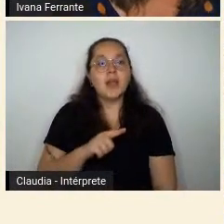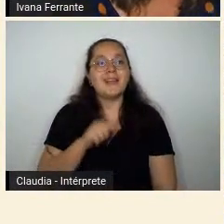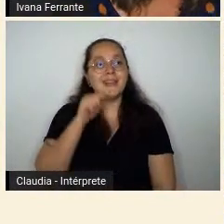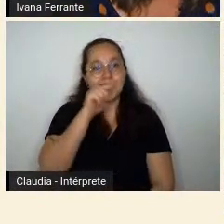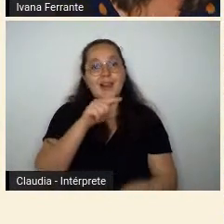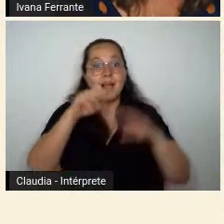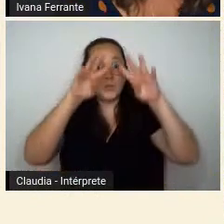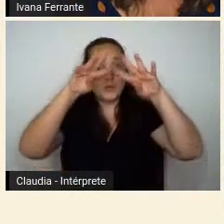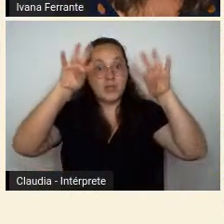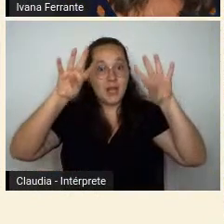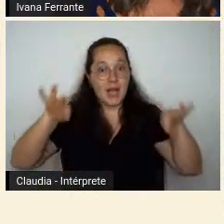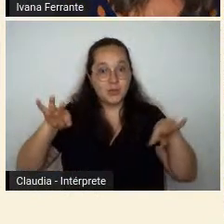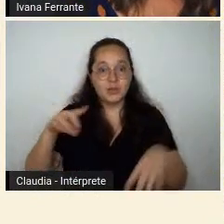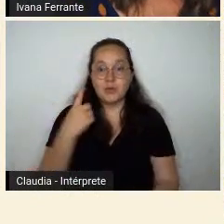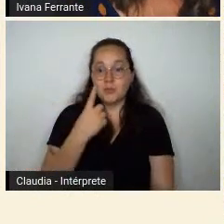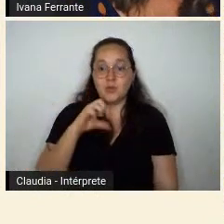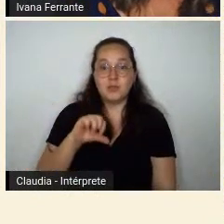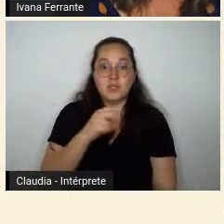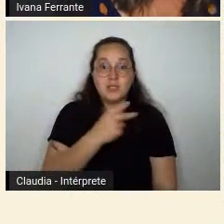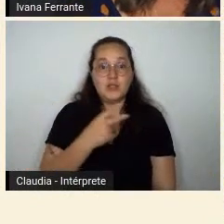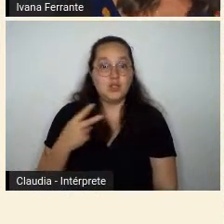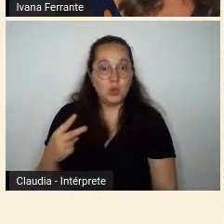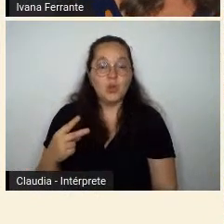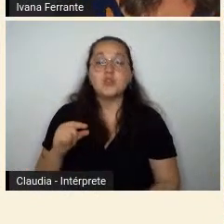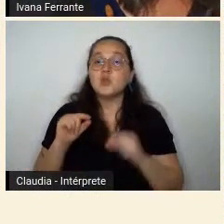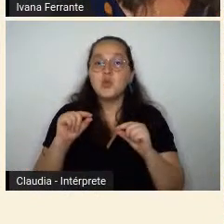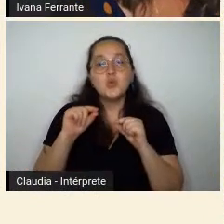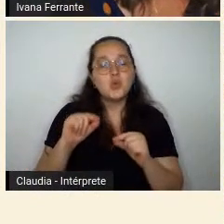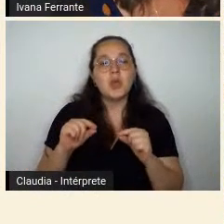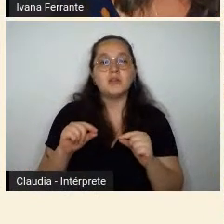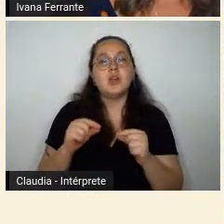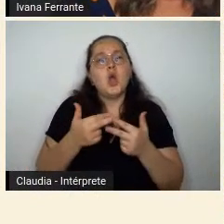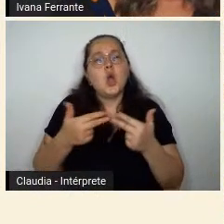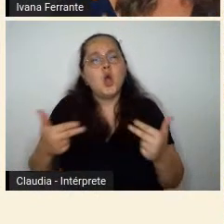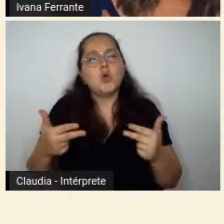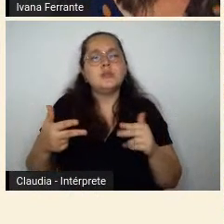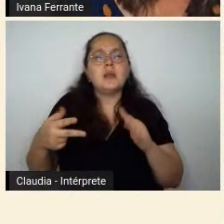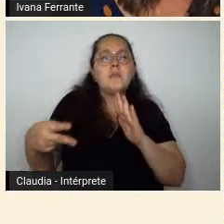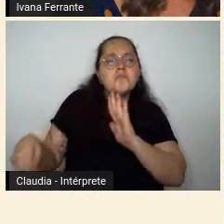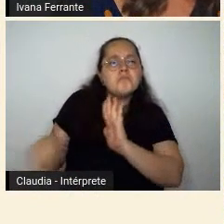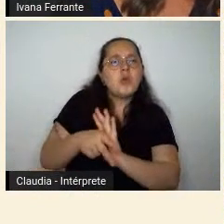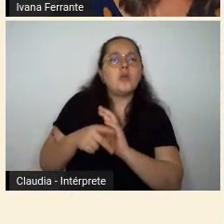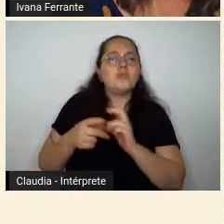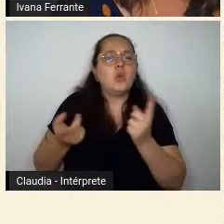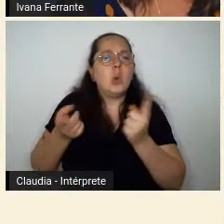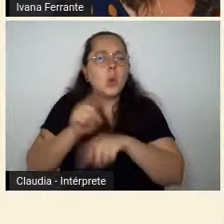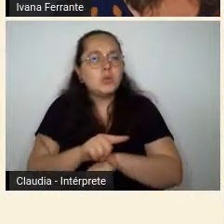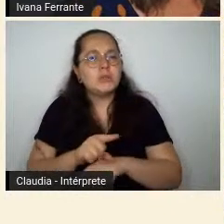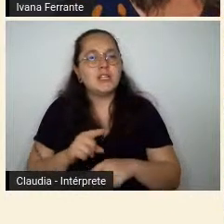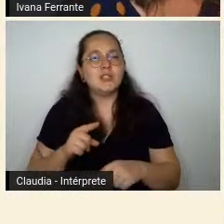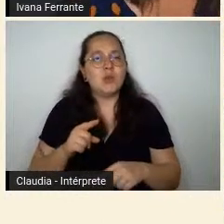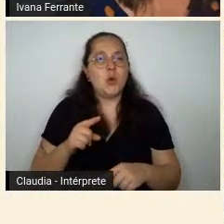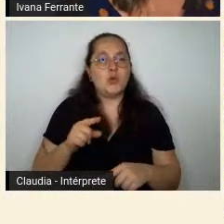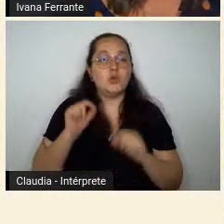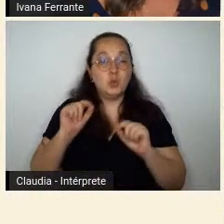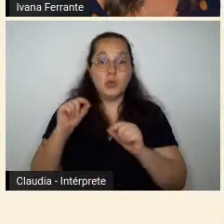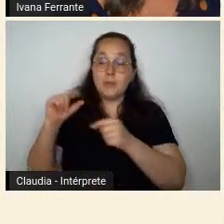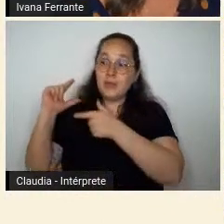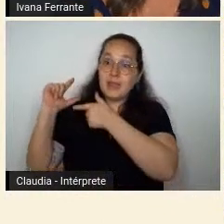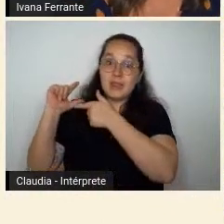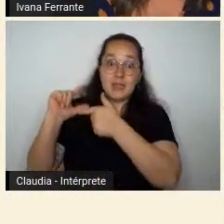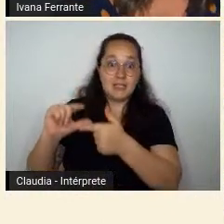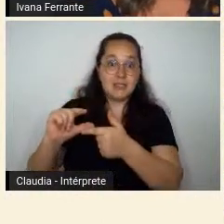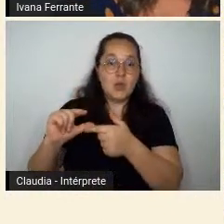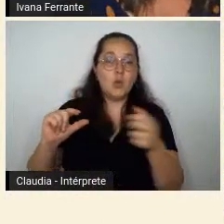1922 um pouco do espírito contido, contraditório, cindido entre a tradição e o